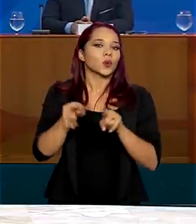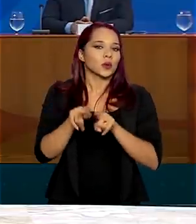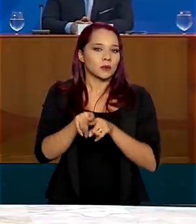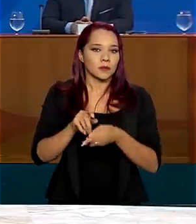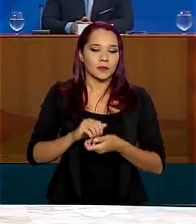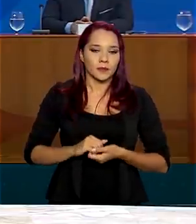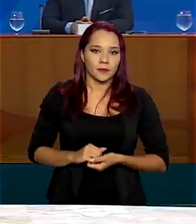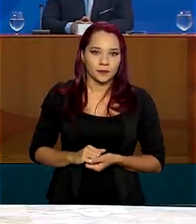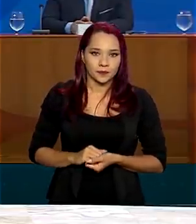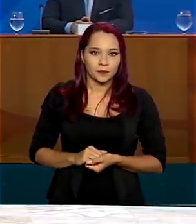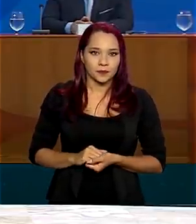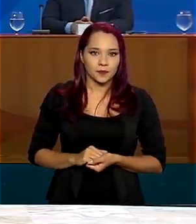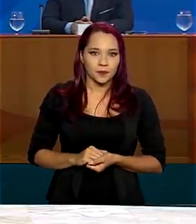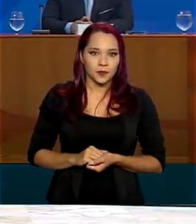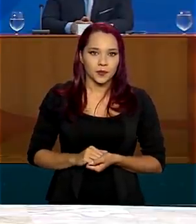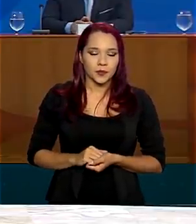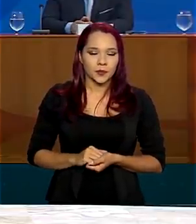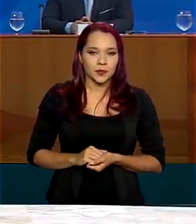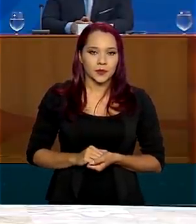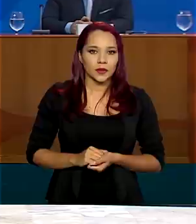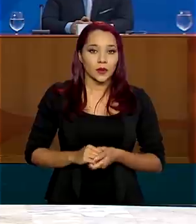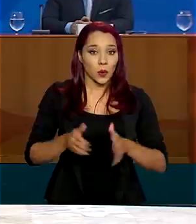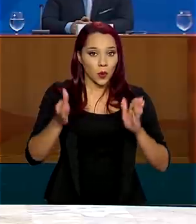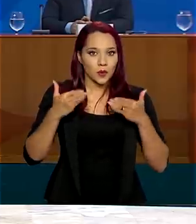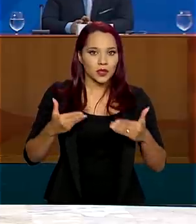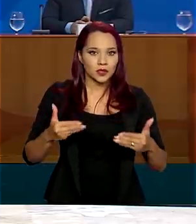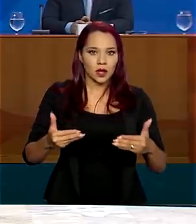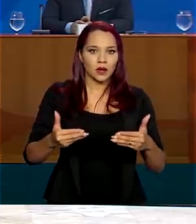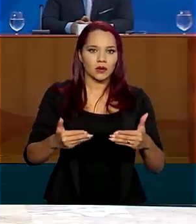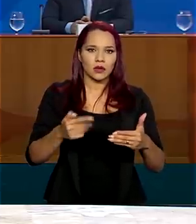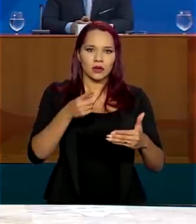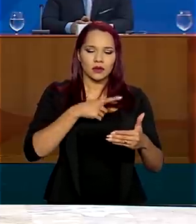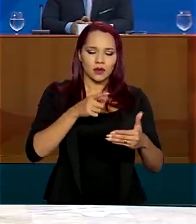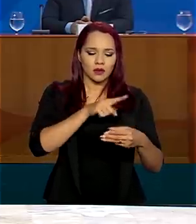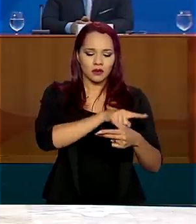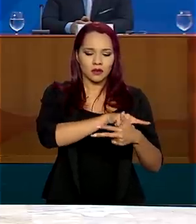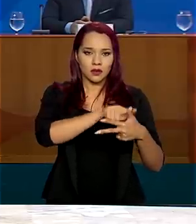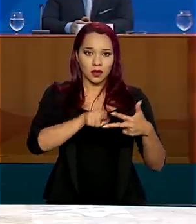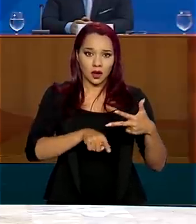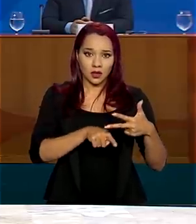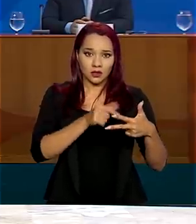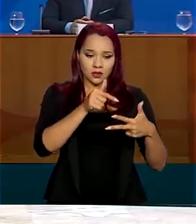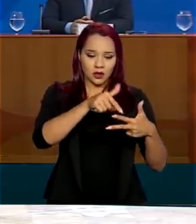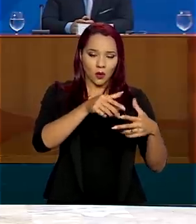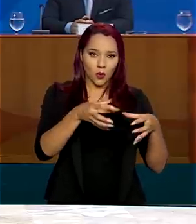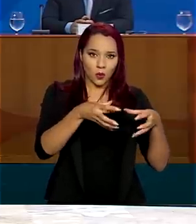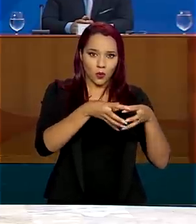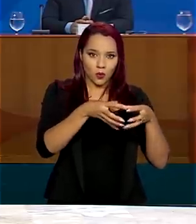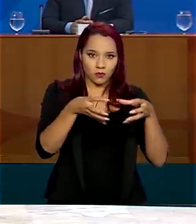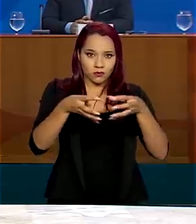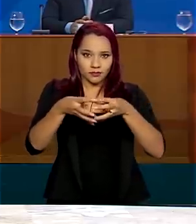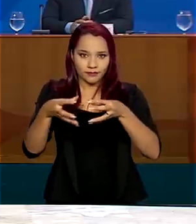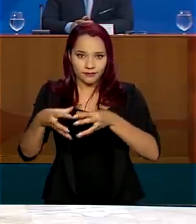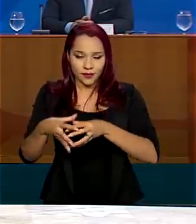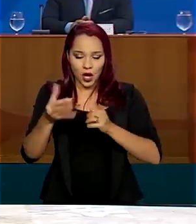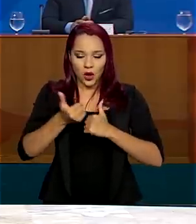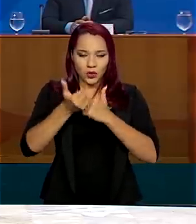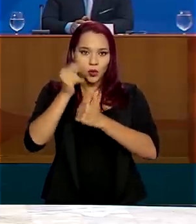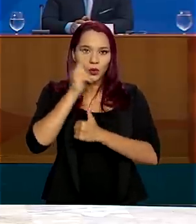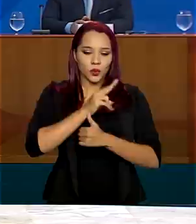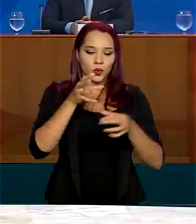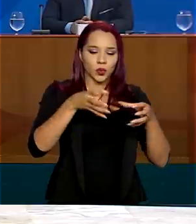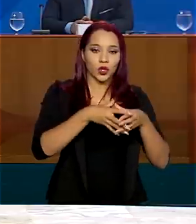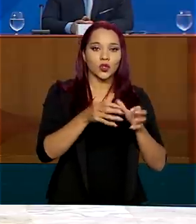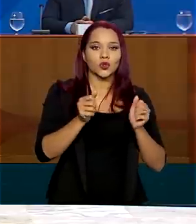O ministério dividiu em três grandes grupos o auxílio emergencial e, juntamente com a